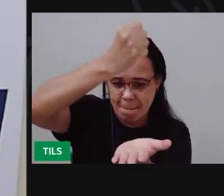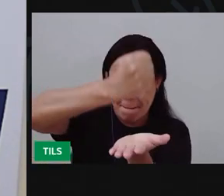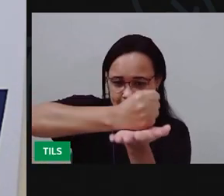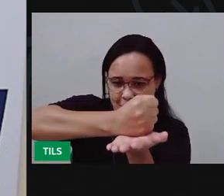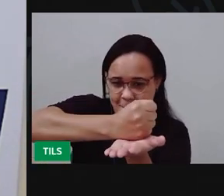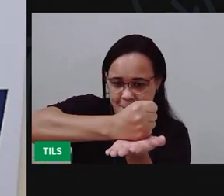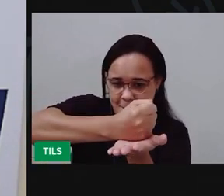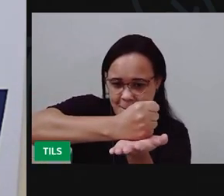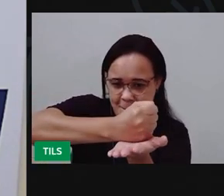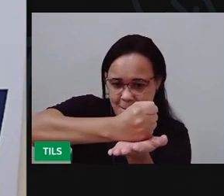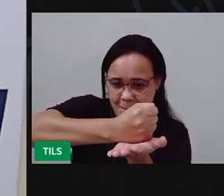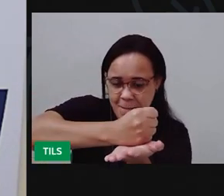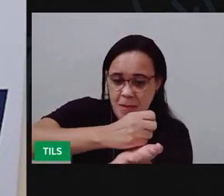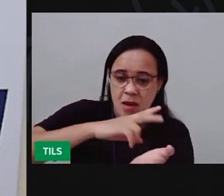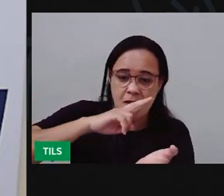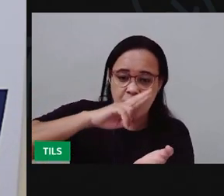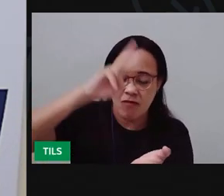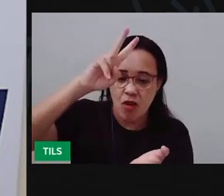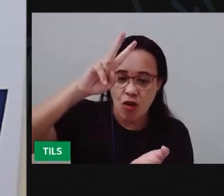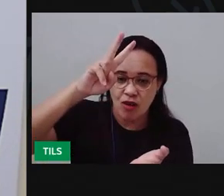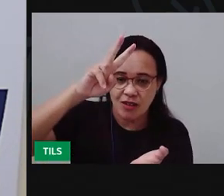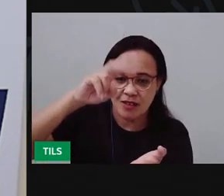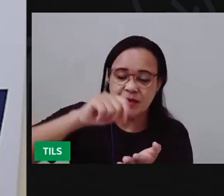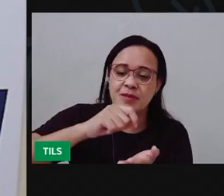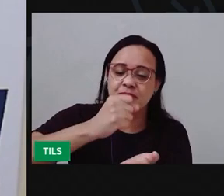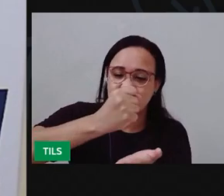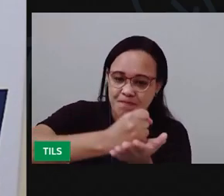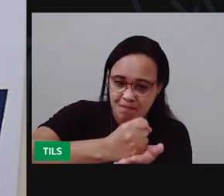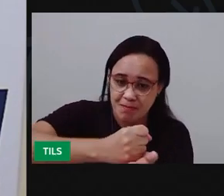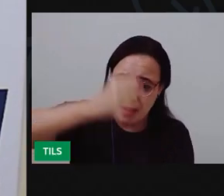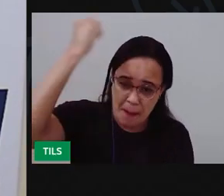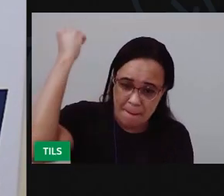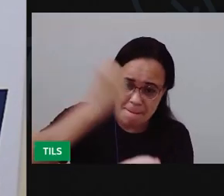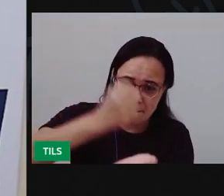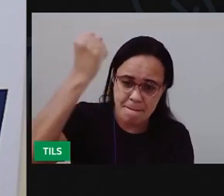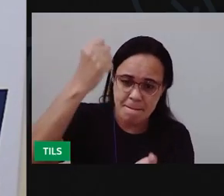isopor em cima do papel, para que fique bem marcado.